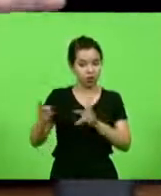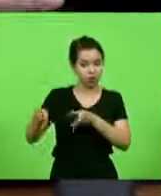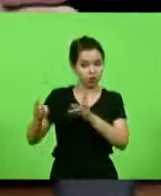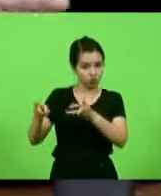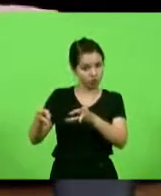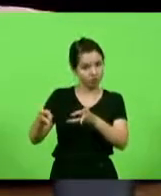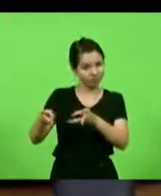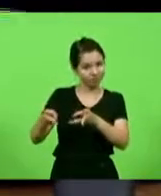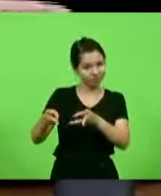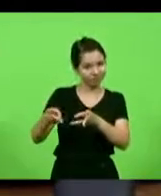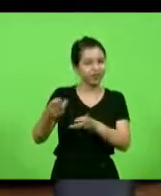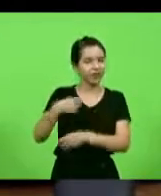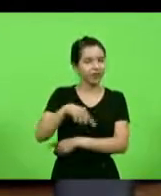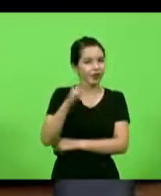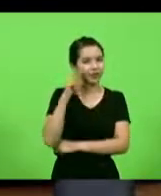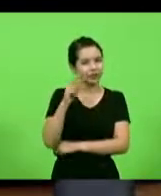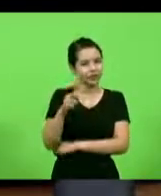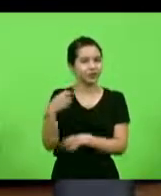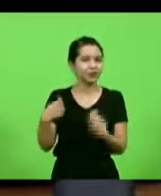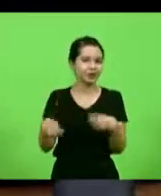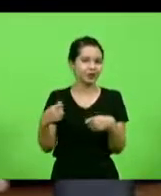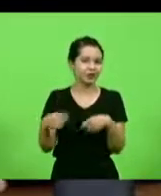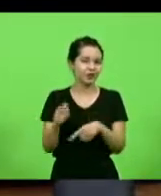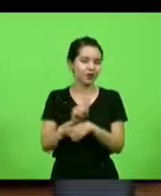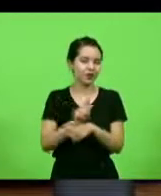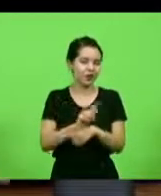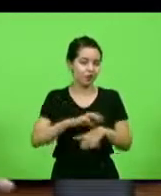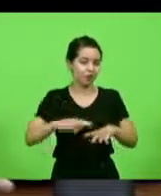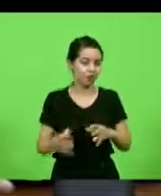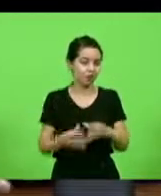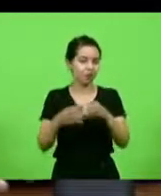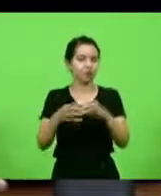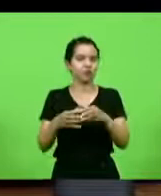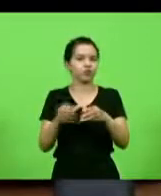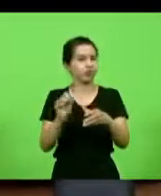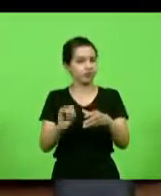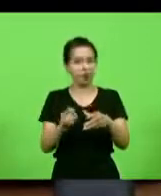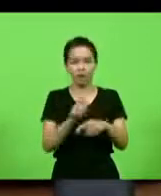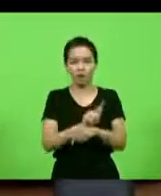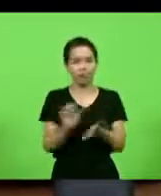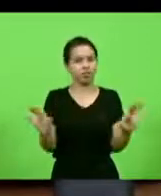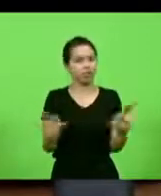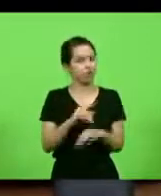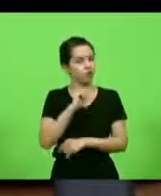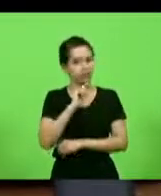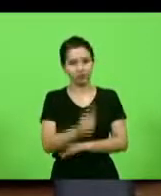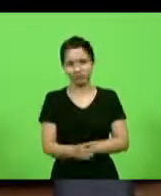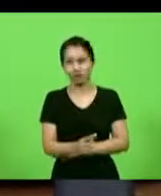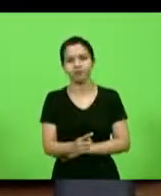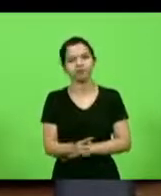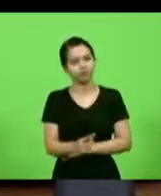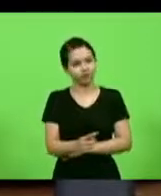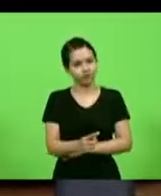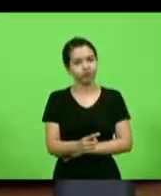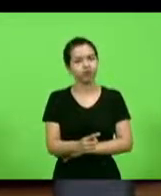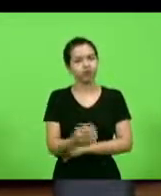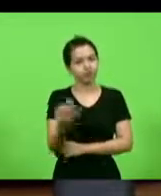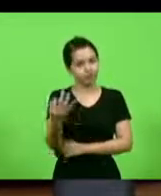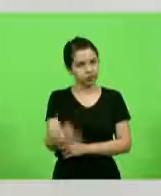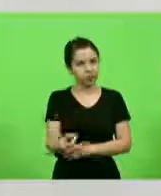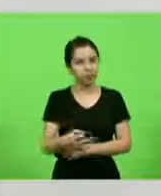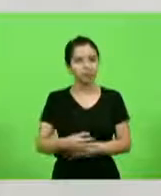vê que é preciso governar em bloco, com grupos, senão não governam. Então, a vossa seleção fez observação muito perfeita.